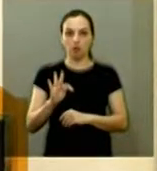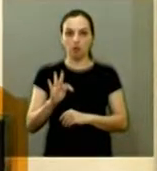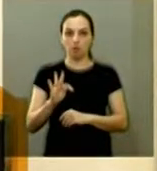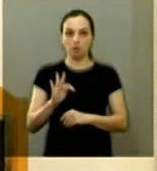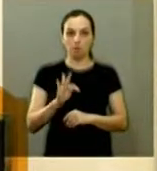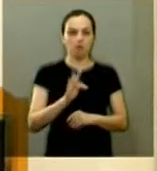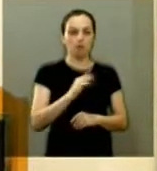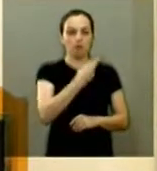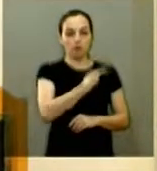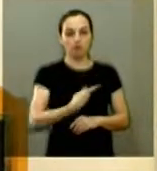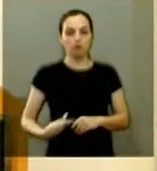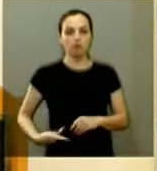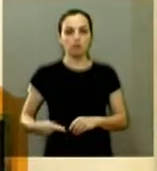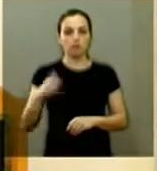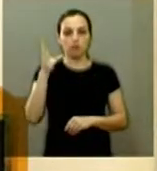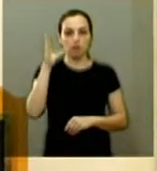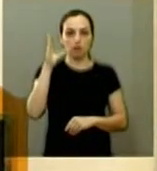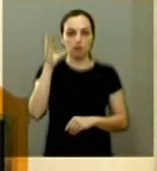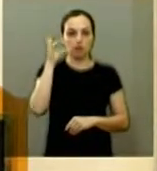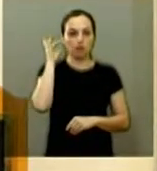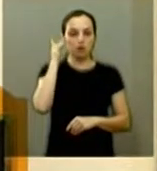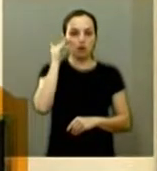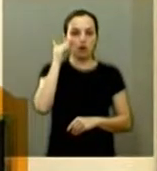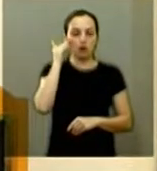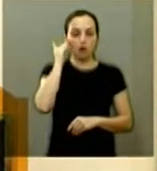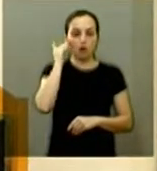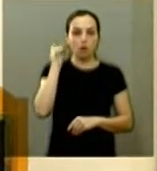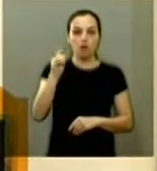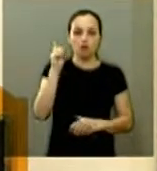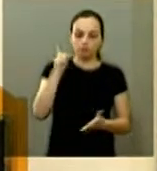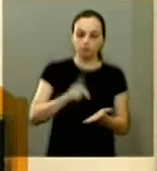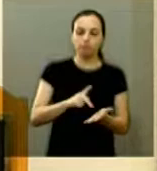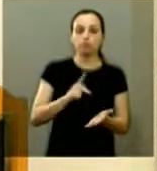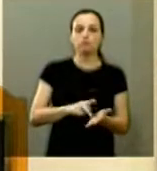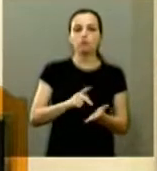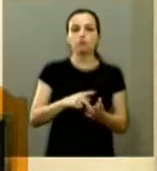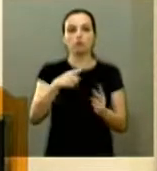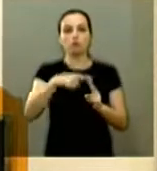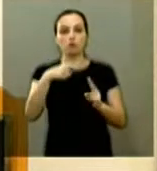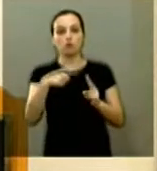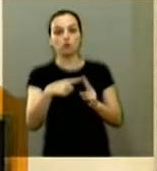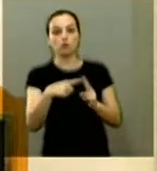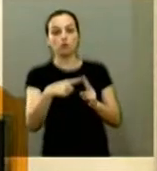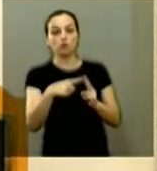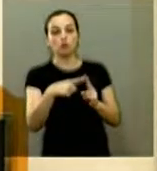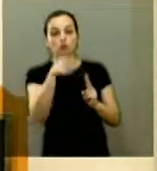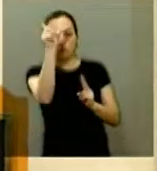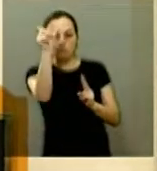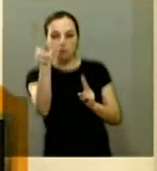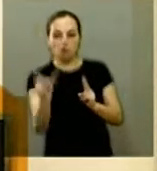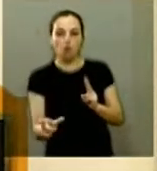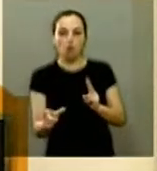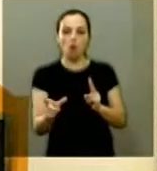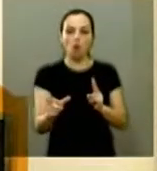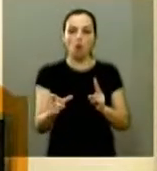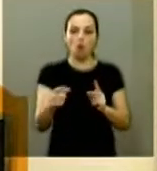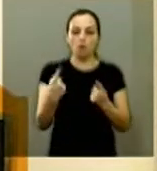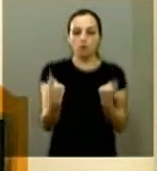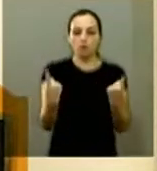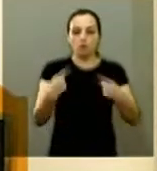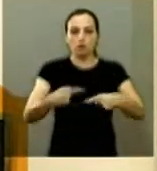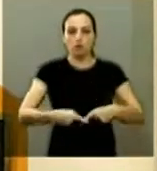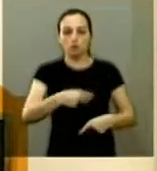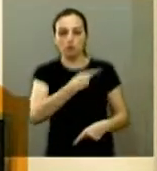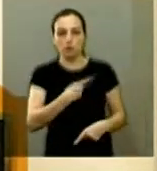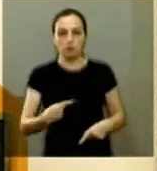Rousseff. O faço com a certeza de que entre os dois nomes que hoje disputam a presidência a candidatura